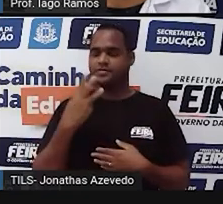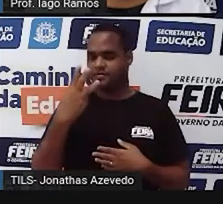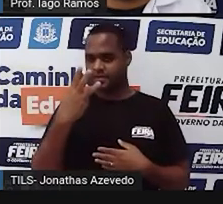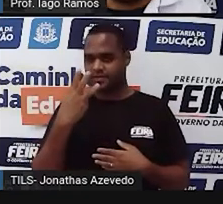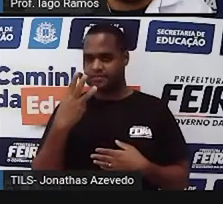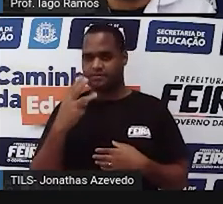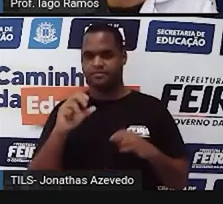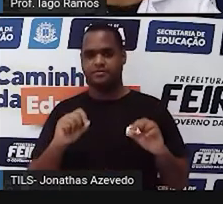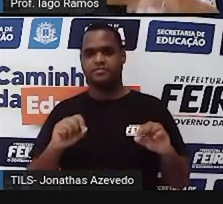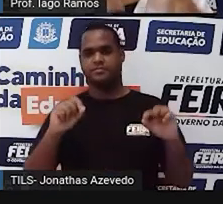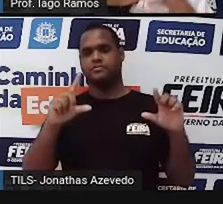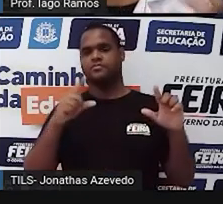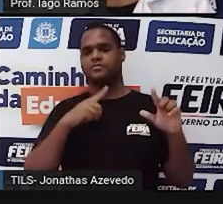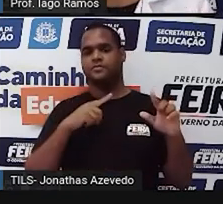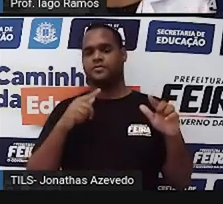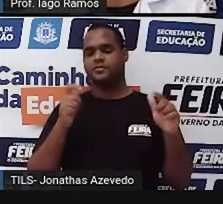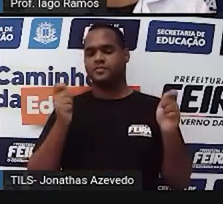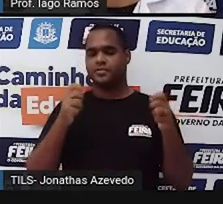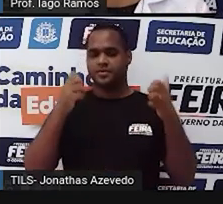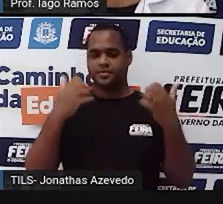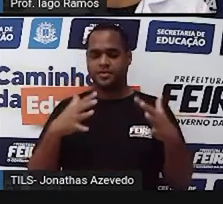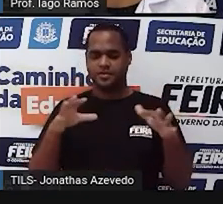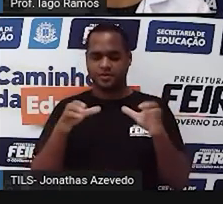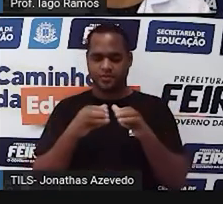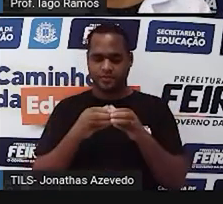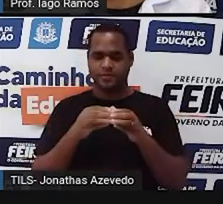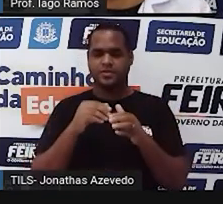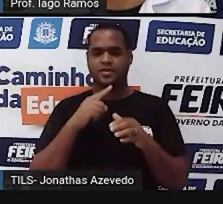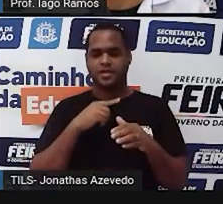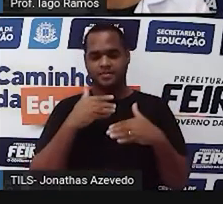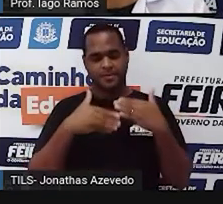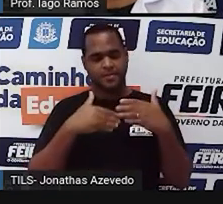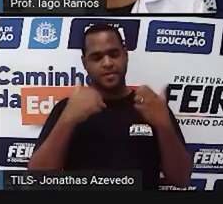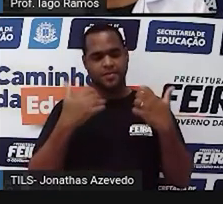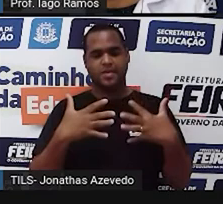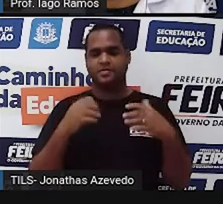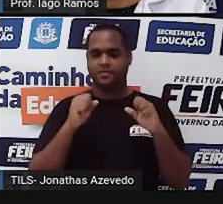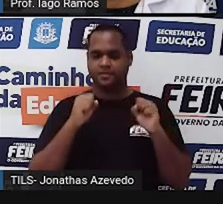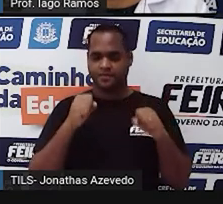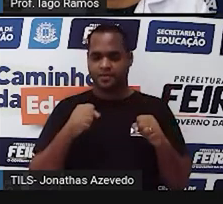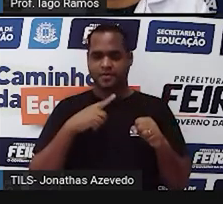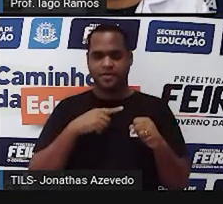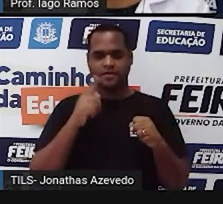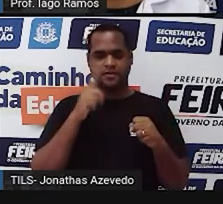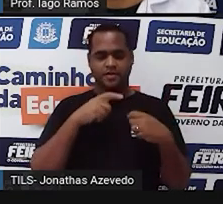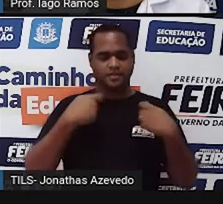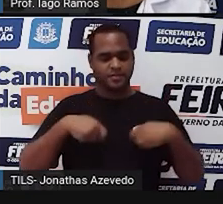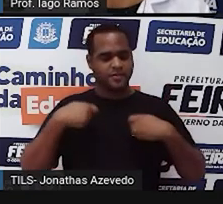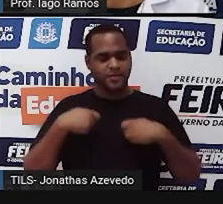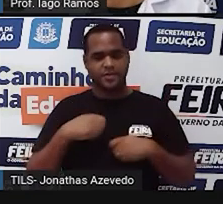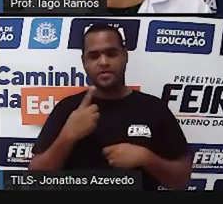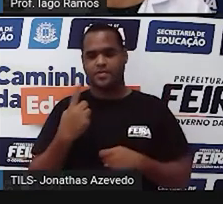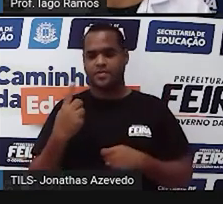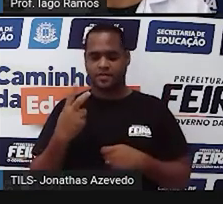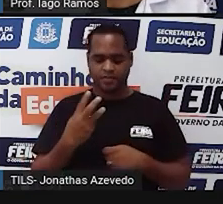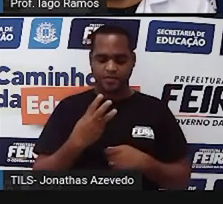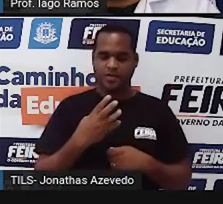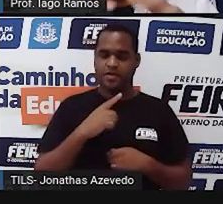Na etapa 3 você tem também ali um conjunto de passos, que você vai precisar fazer um por um.